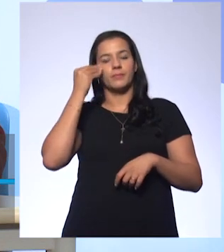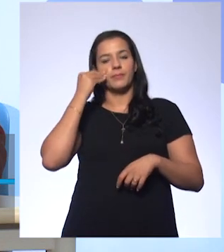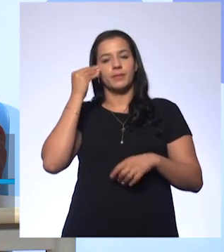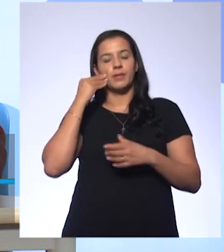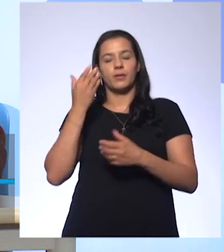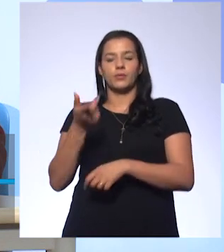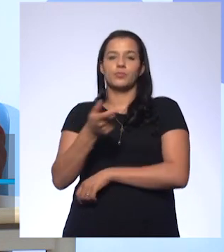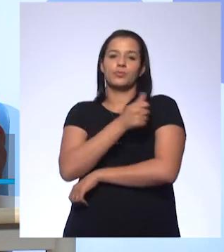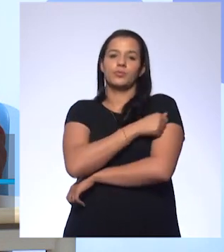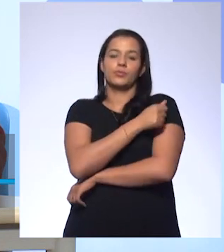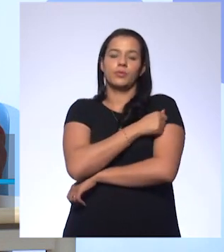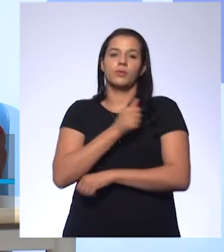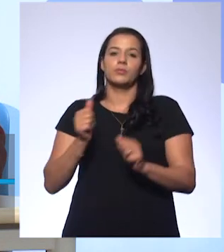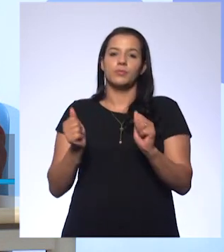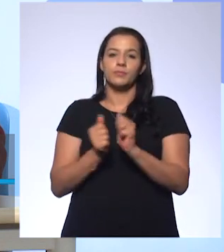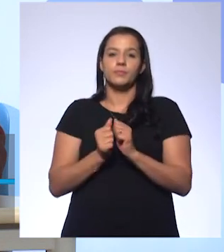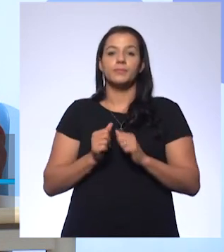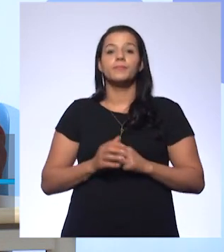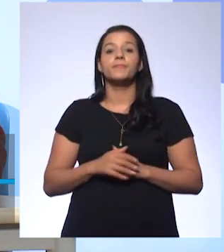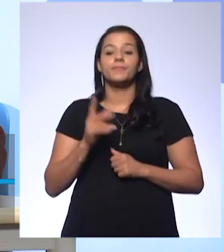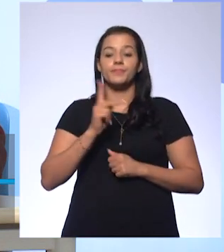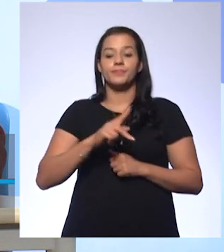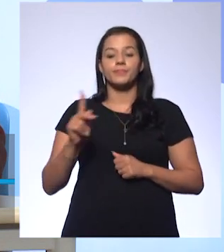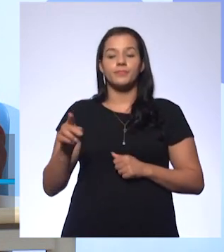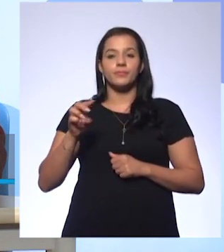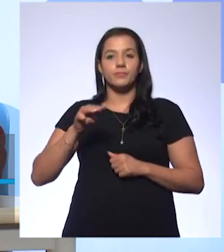A professora Márcia coloca,